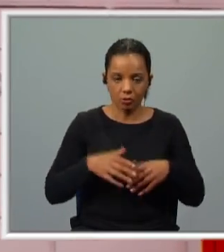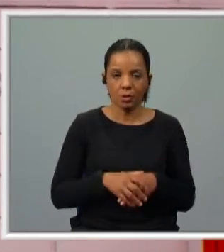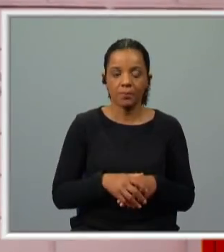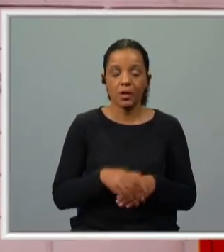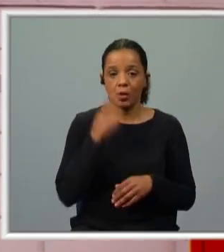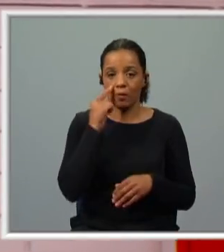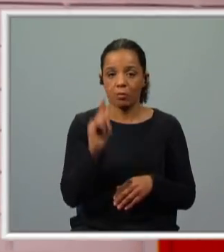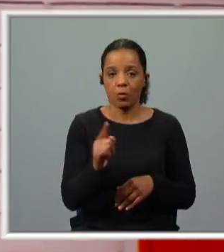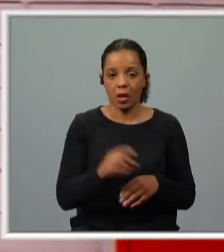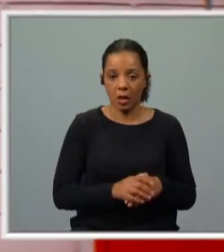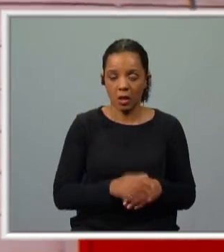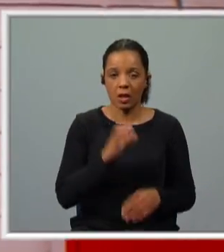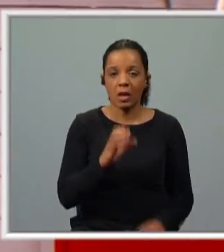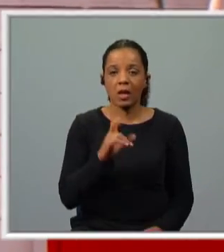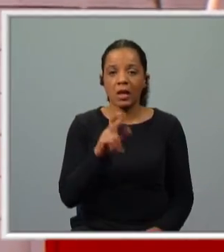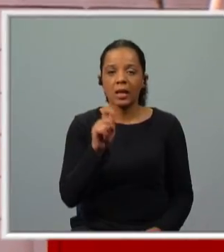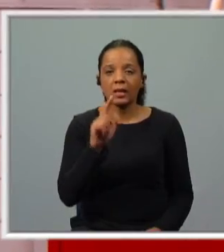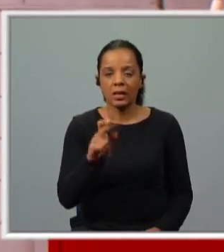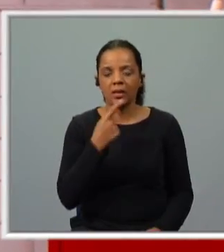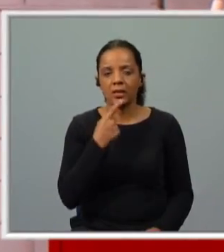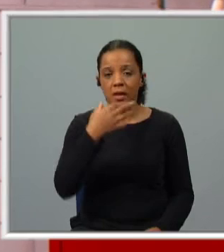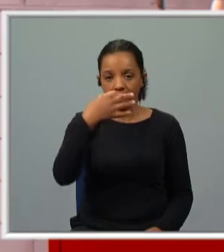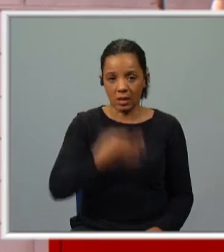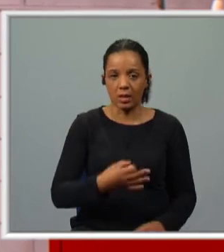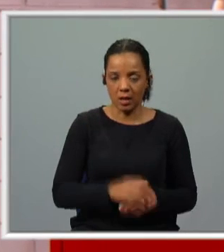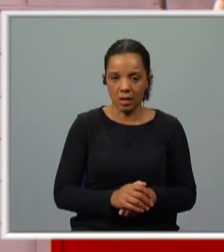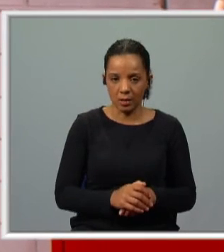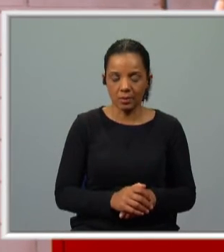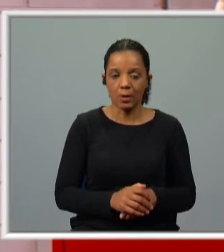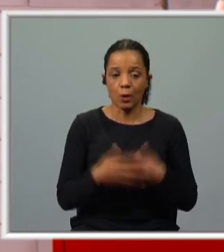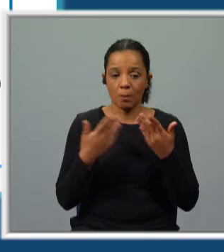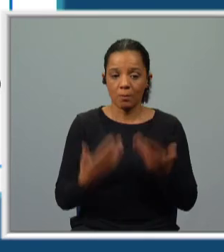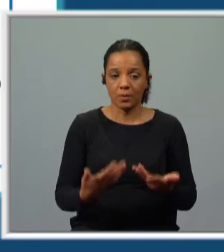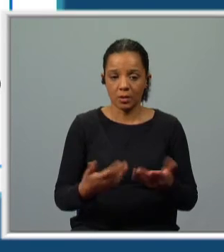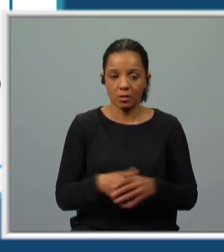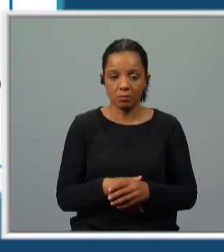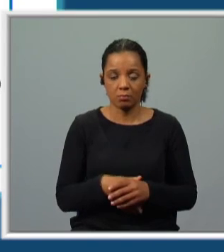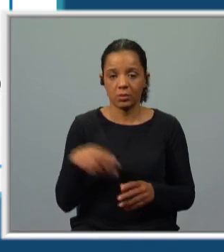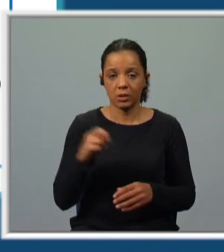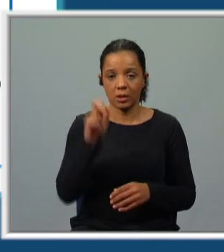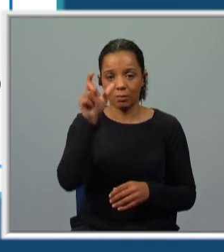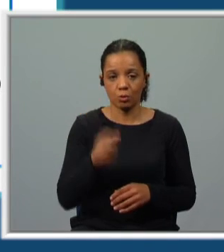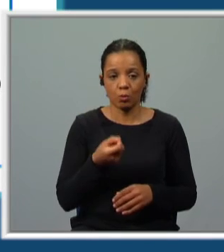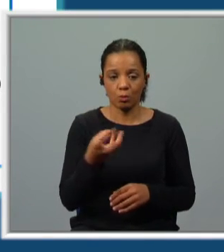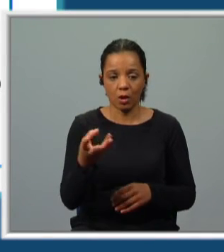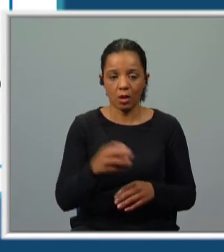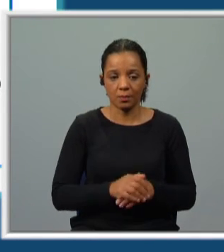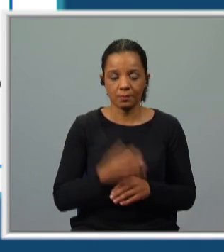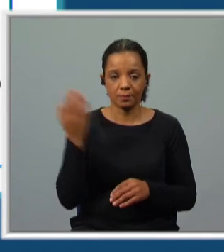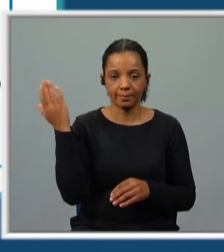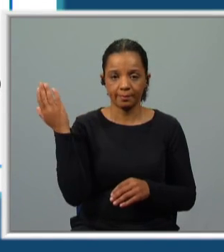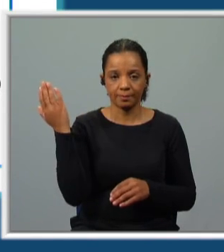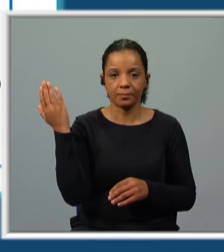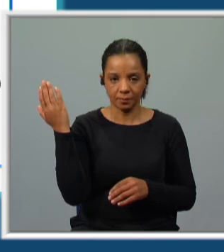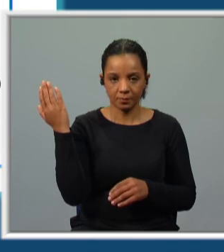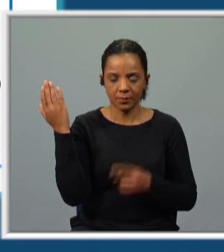querer. Querer aqui a significar acreditar. Presente o indicativo. Terceira pessoa do plural. Crêem.